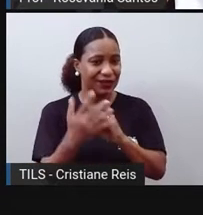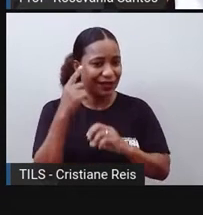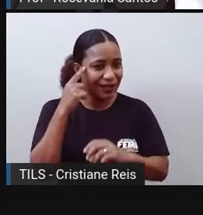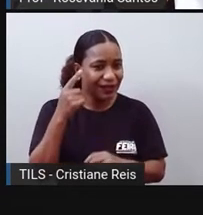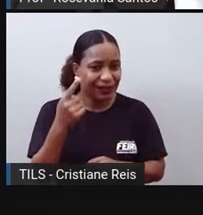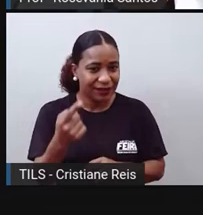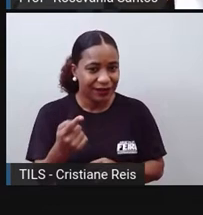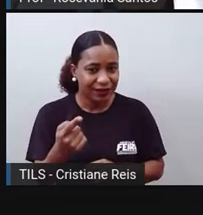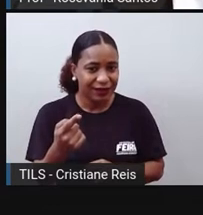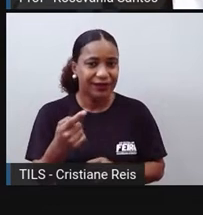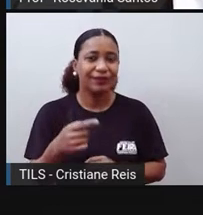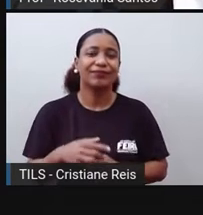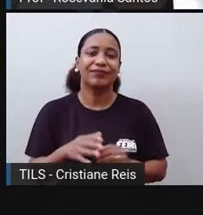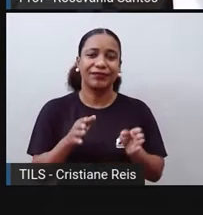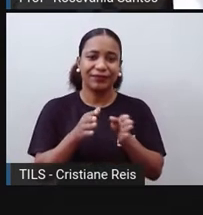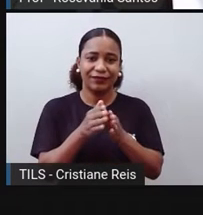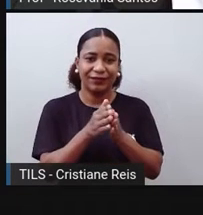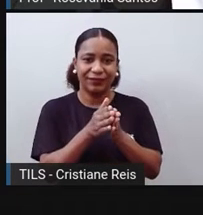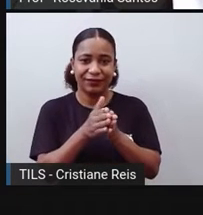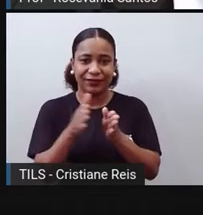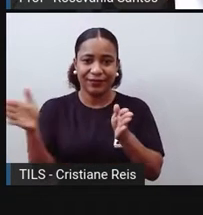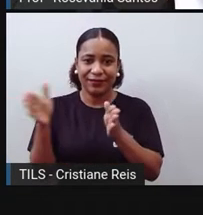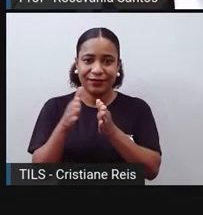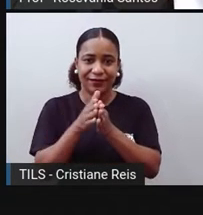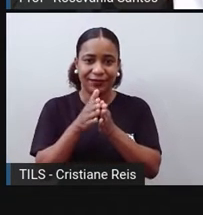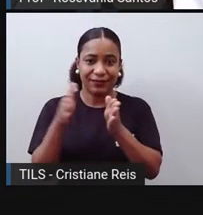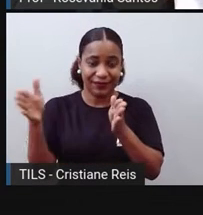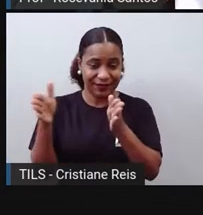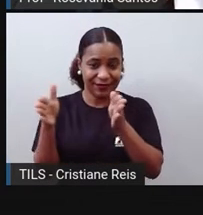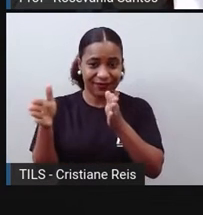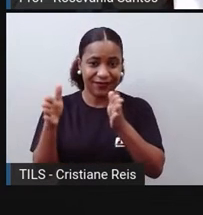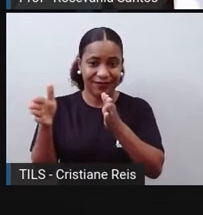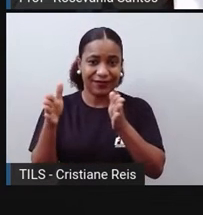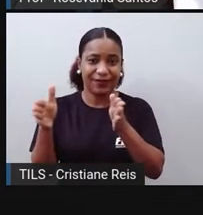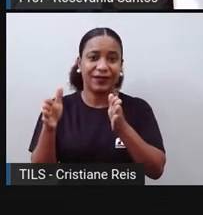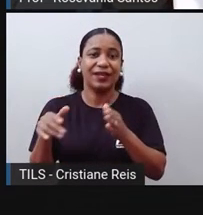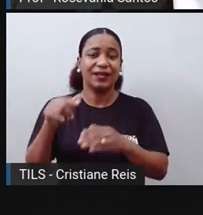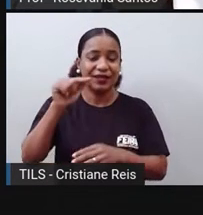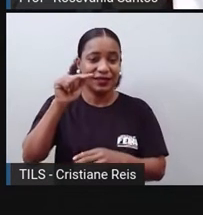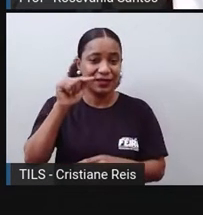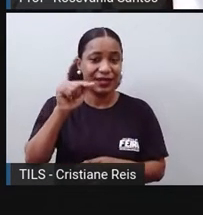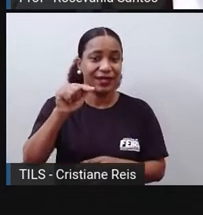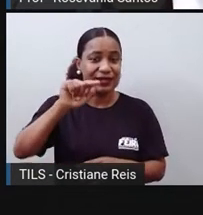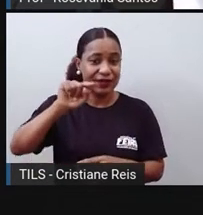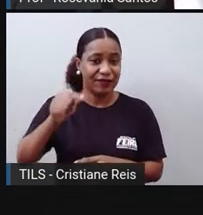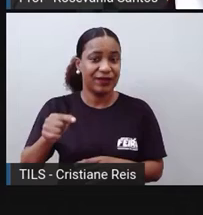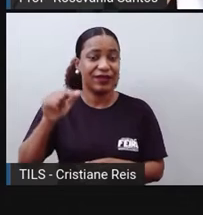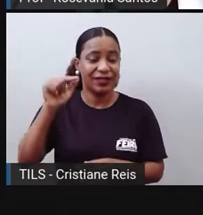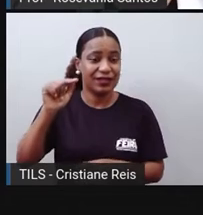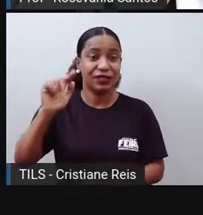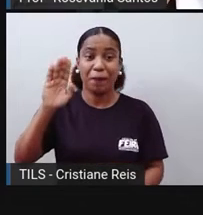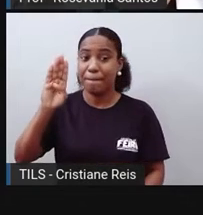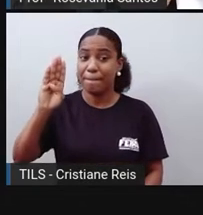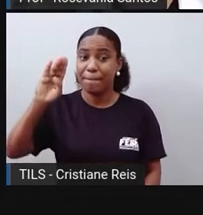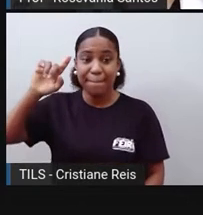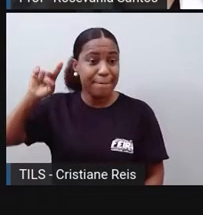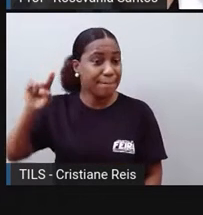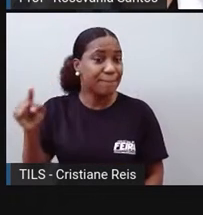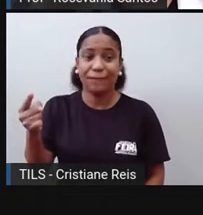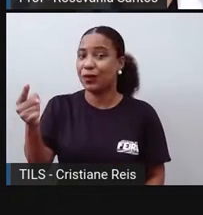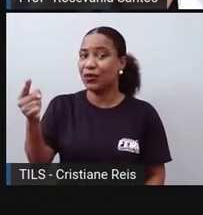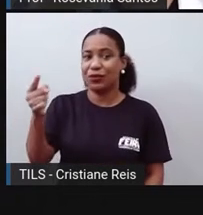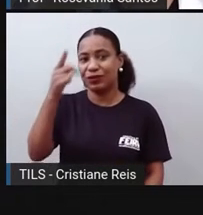intervalinho de tempo aí dos 33 anos, para 7,7 bilhões de habitantes. Então, é um aumento